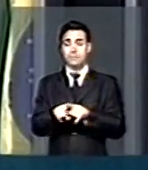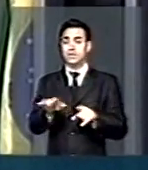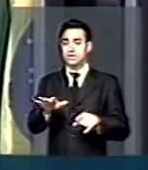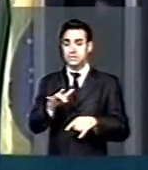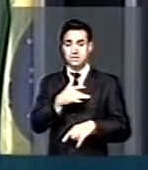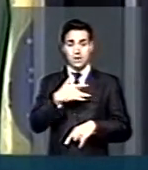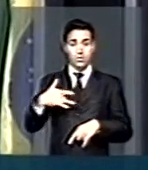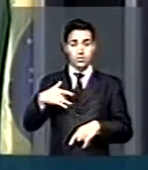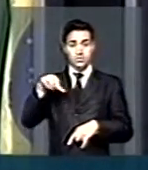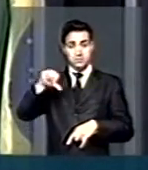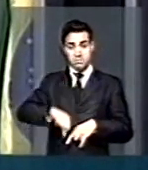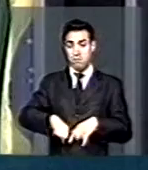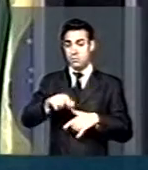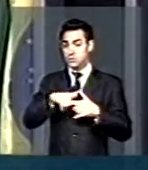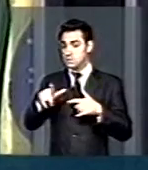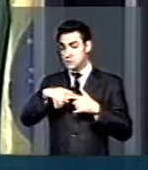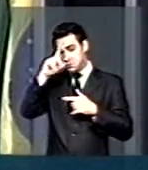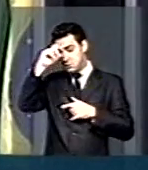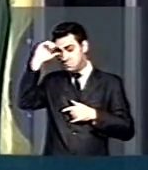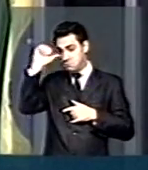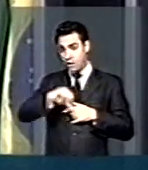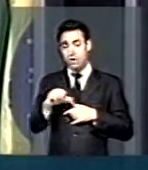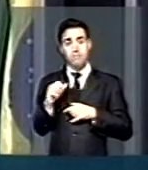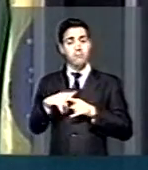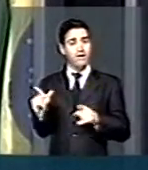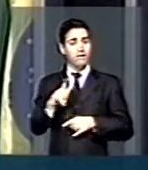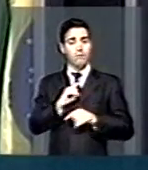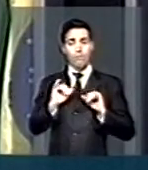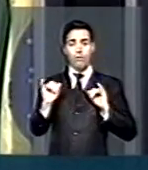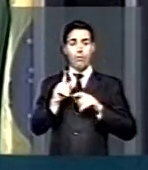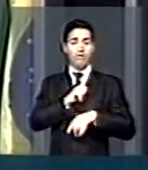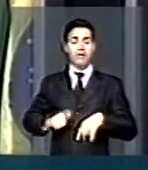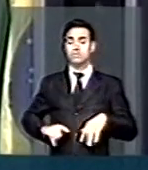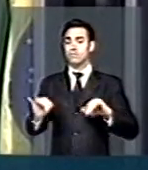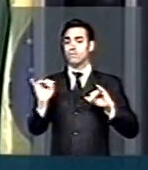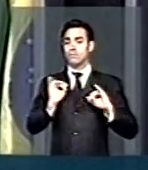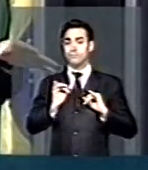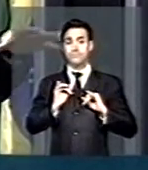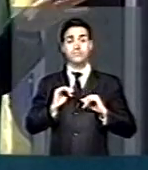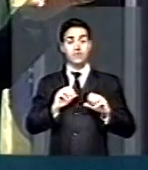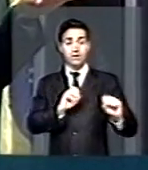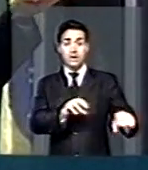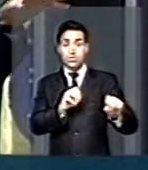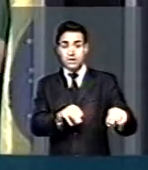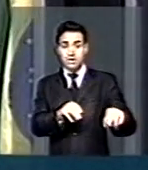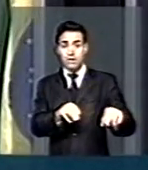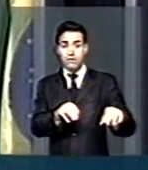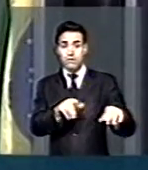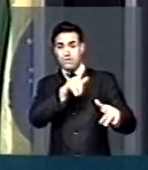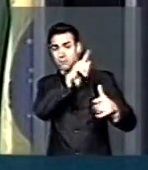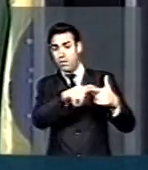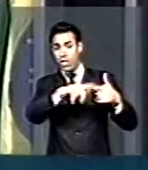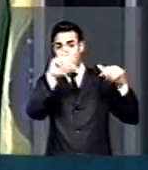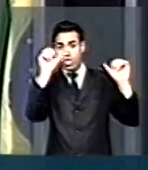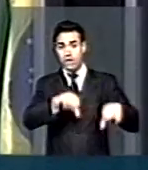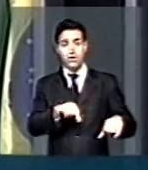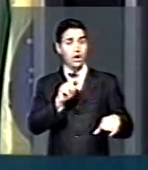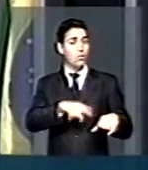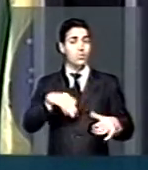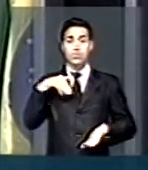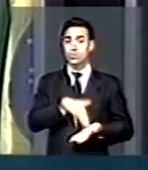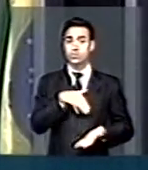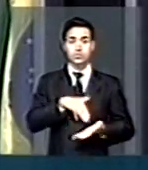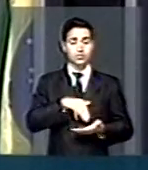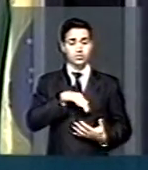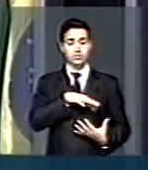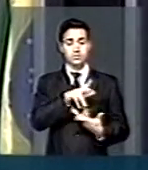saúde, passivo diante de um quadro educacional também que coloca o Brasil na rabeira do mundo